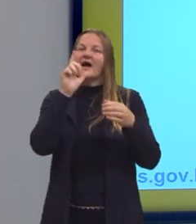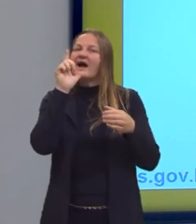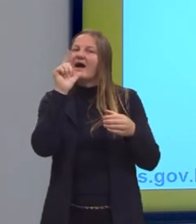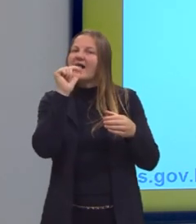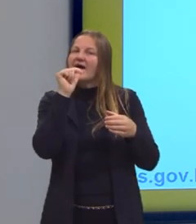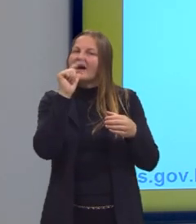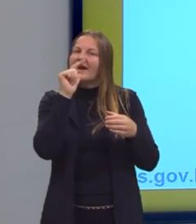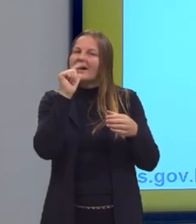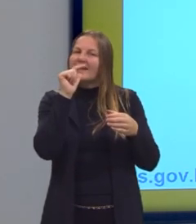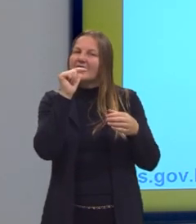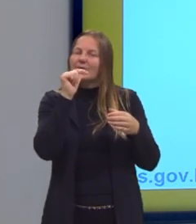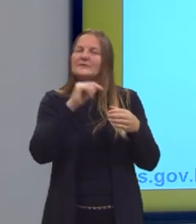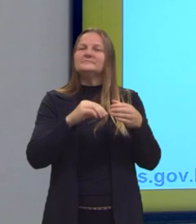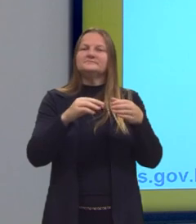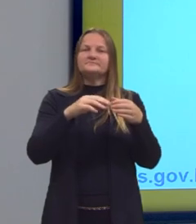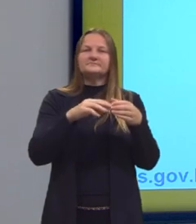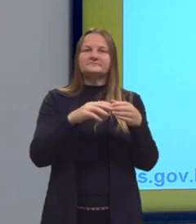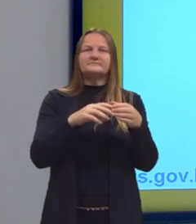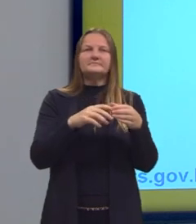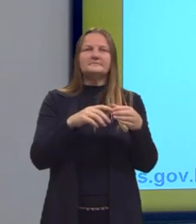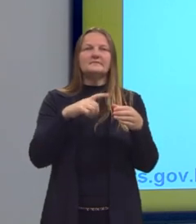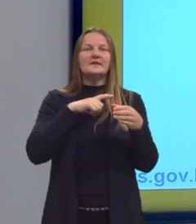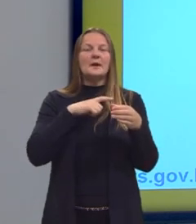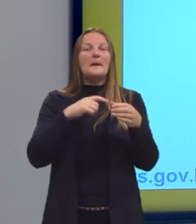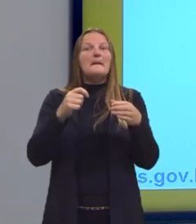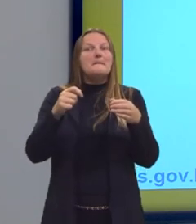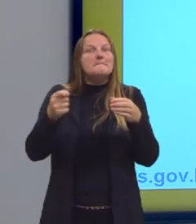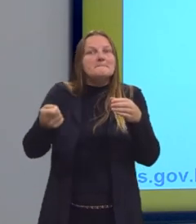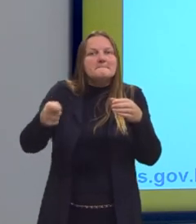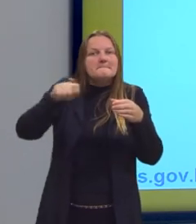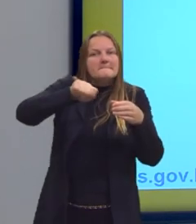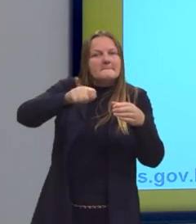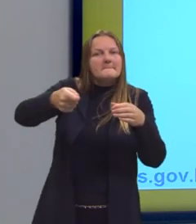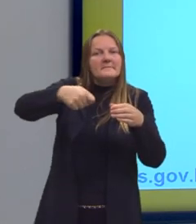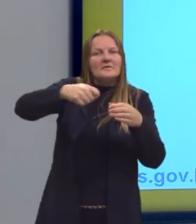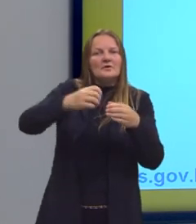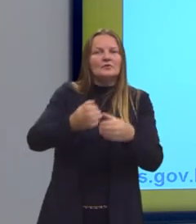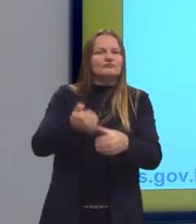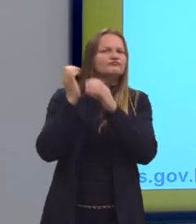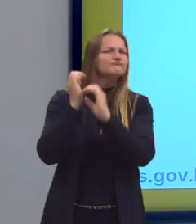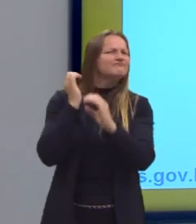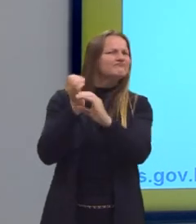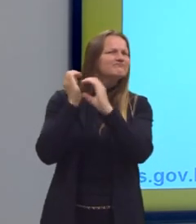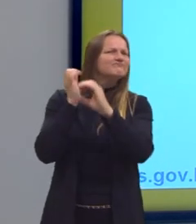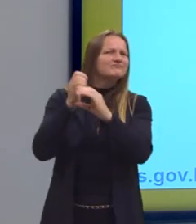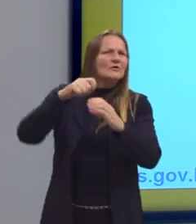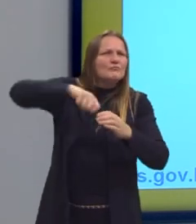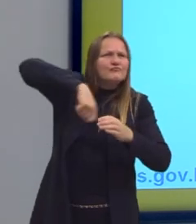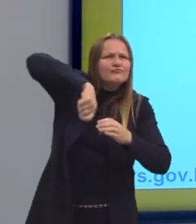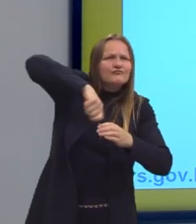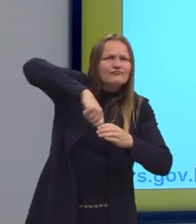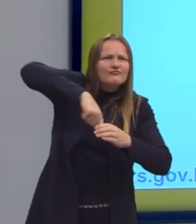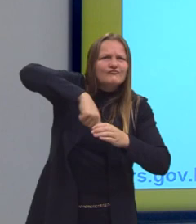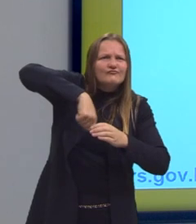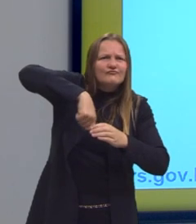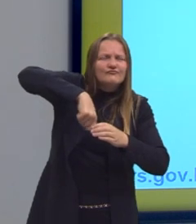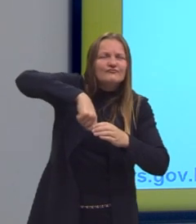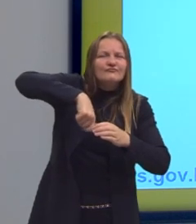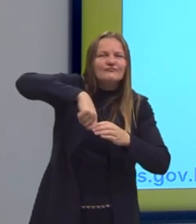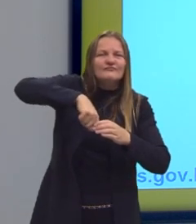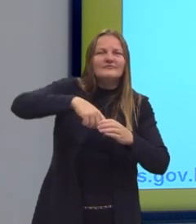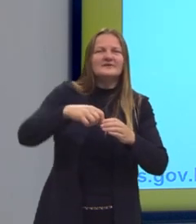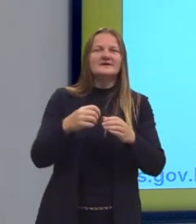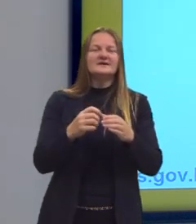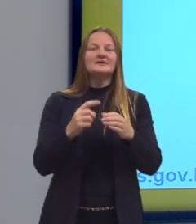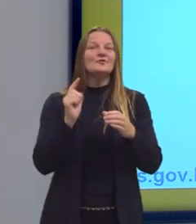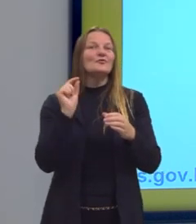água. E quando eu misturar esses dois e agitar essa solução, então mexer a solução, fazer uma agitação,